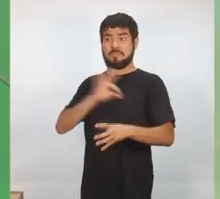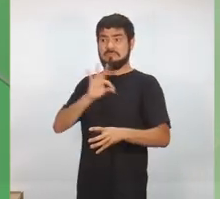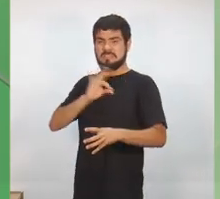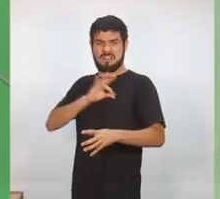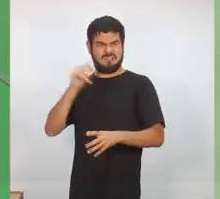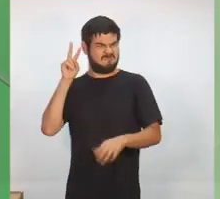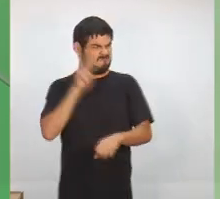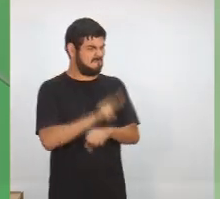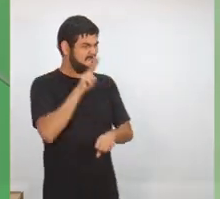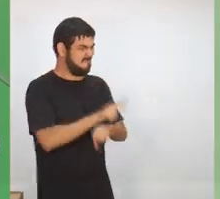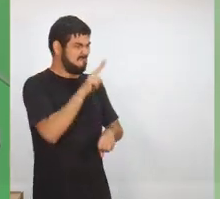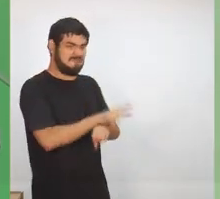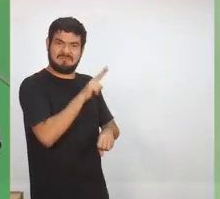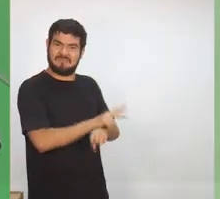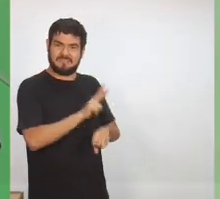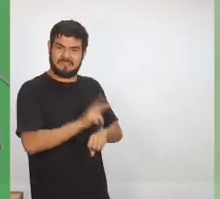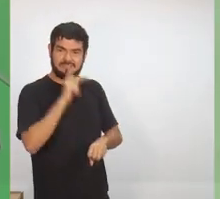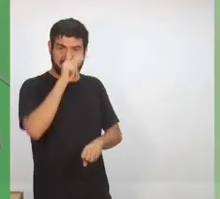nunca em canto nenhum.